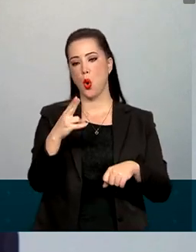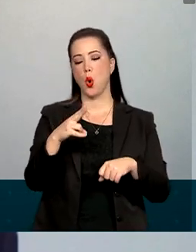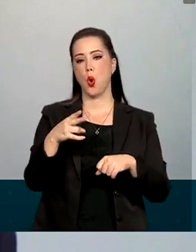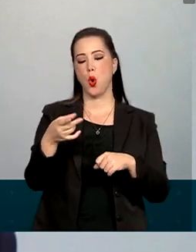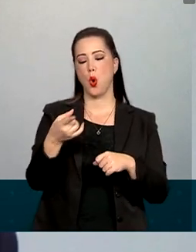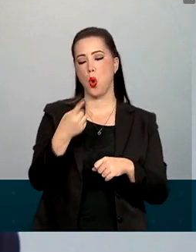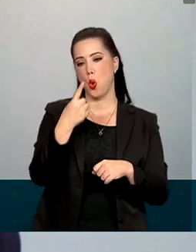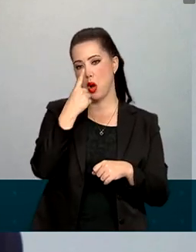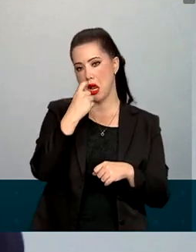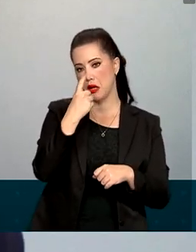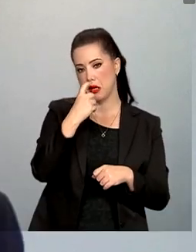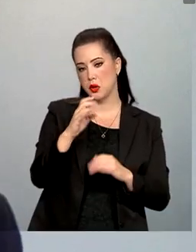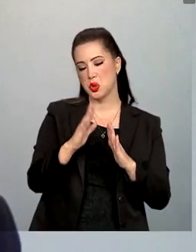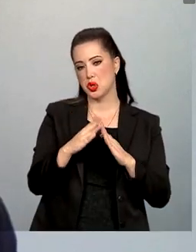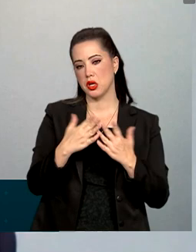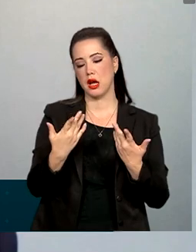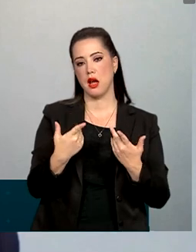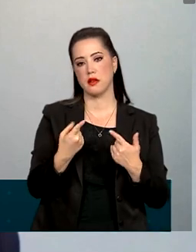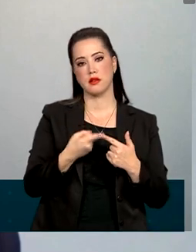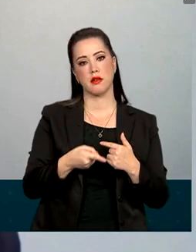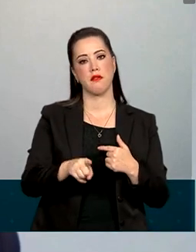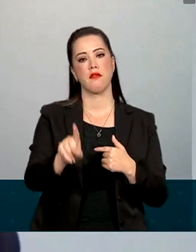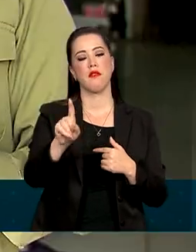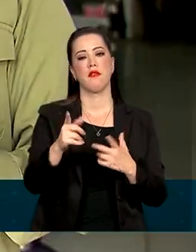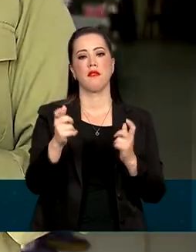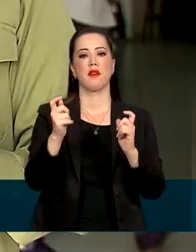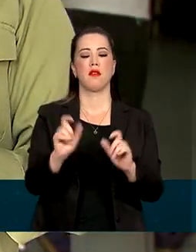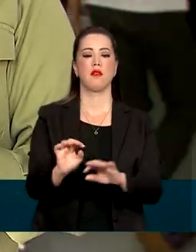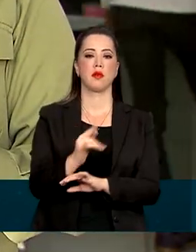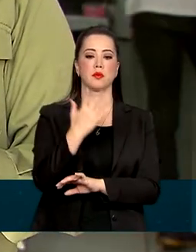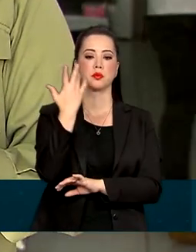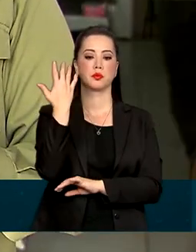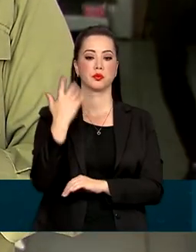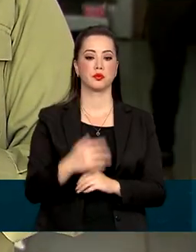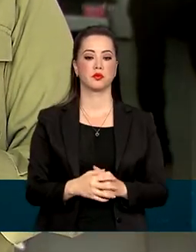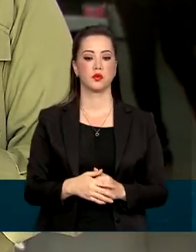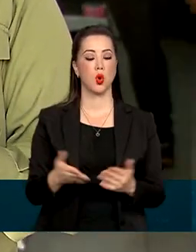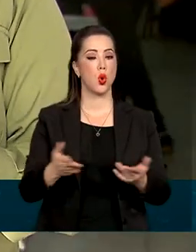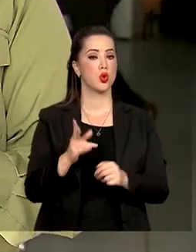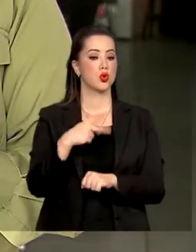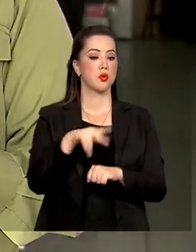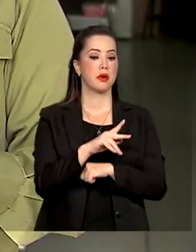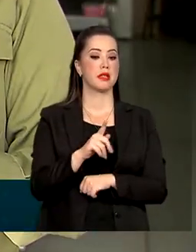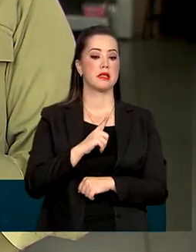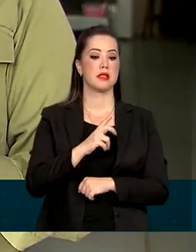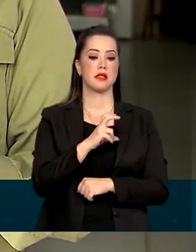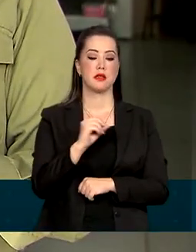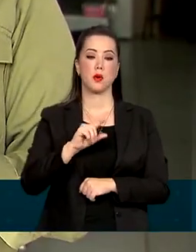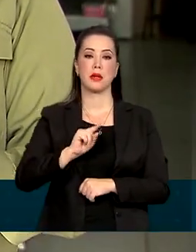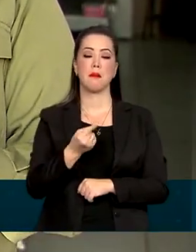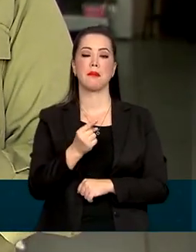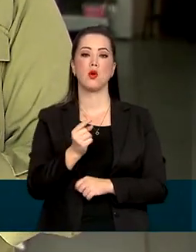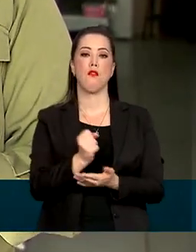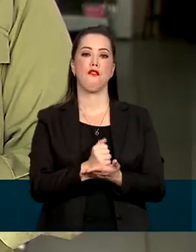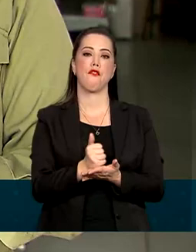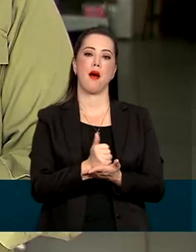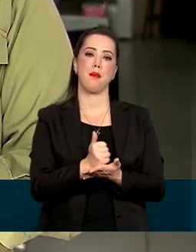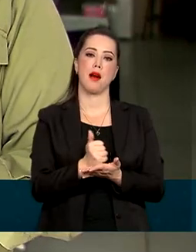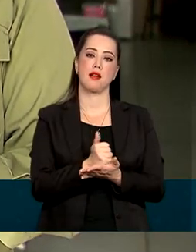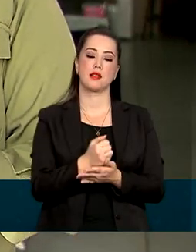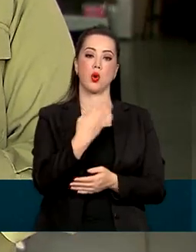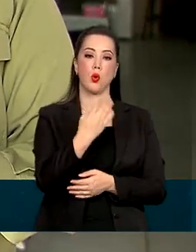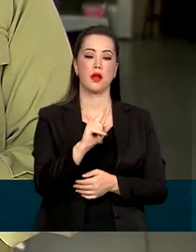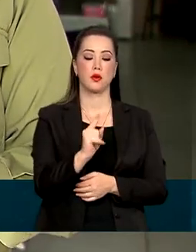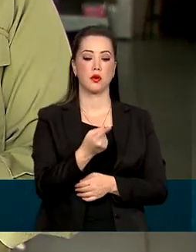meio ambiente de alguma forma. O curso hídrico, as praias. O país tem hoje cerca de 50 mil farmácias. 4 mil